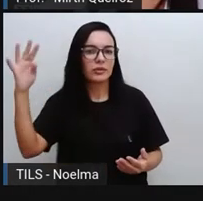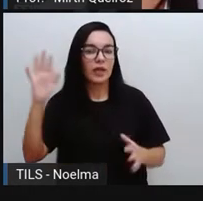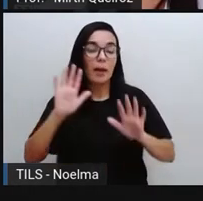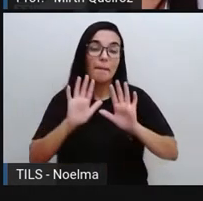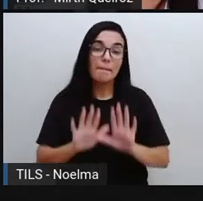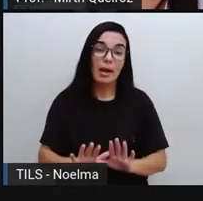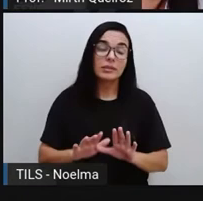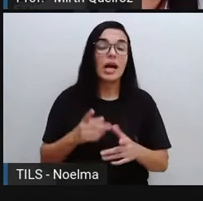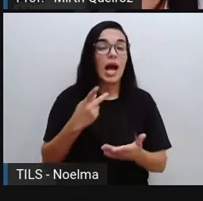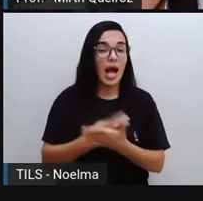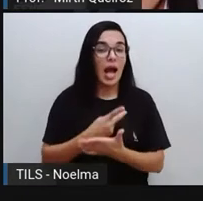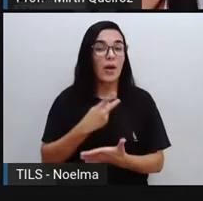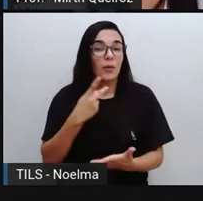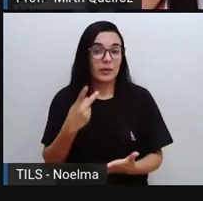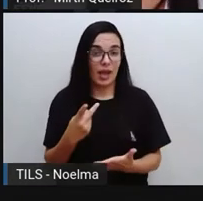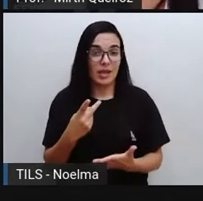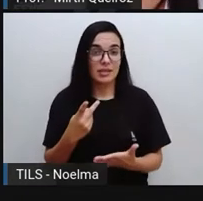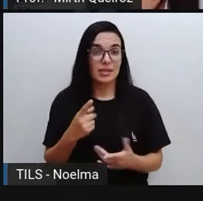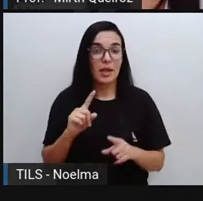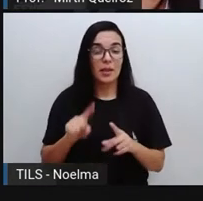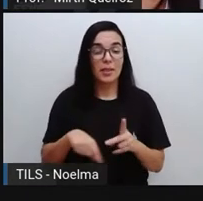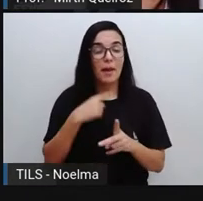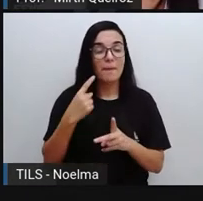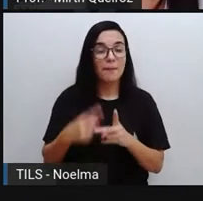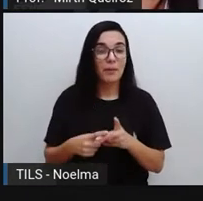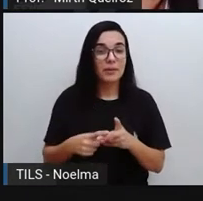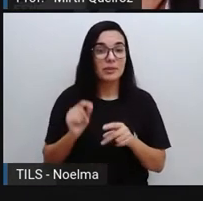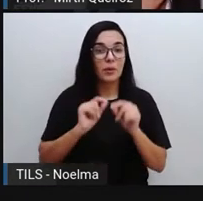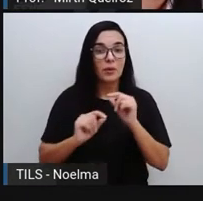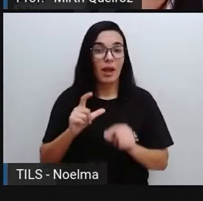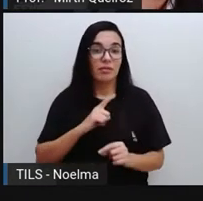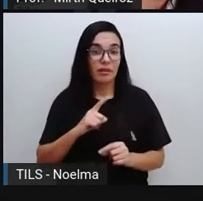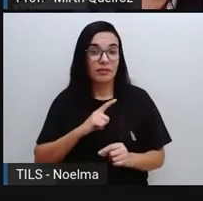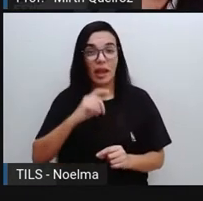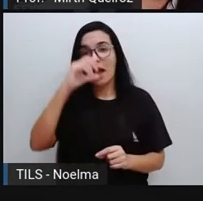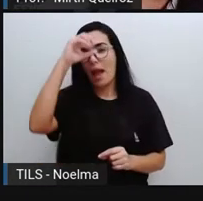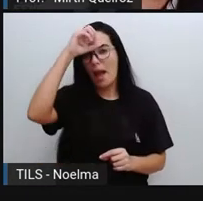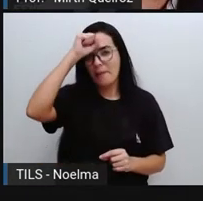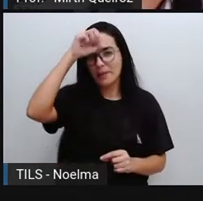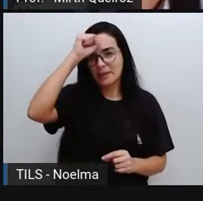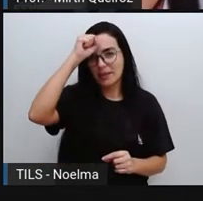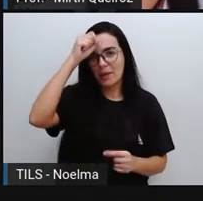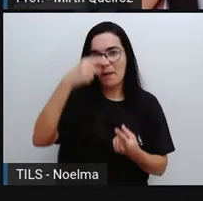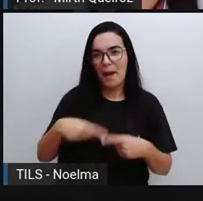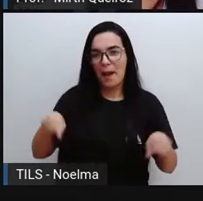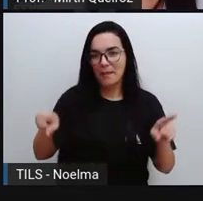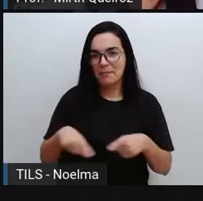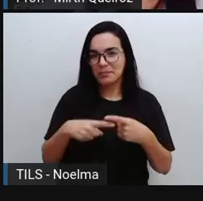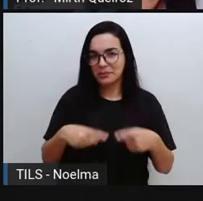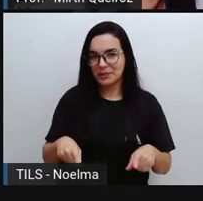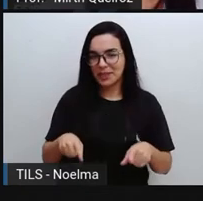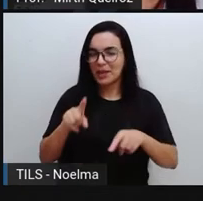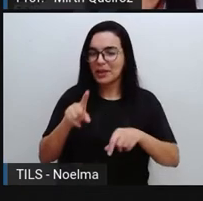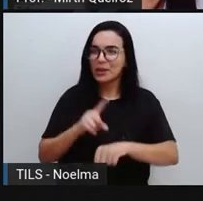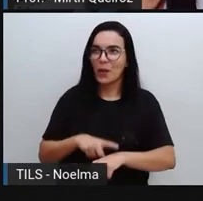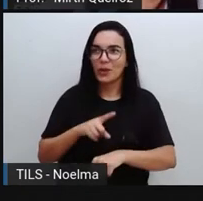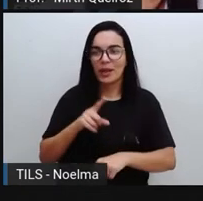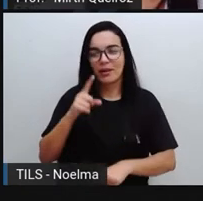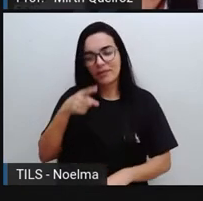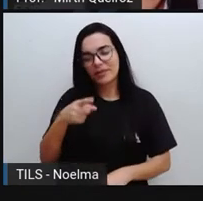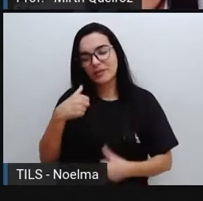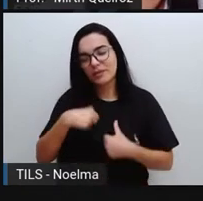é o que acontece, depois de ter aprendido a música, toda vez que você relaxa um